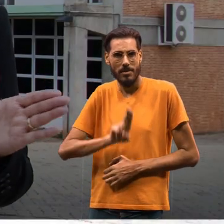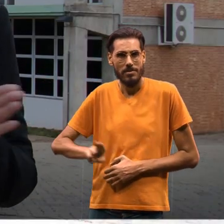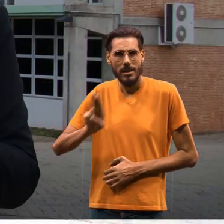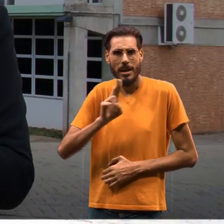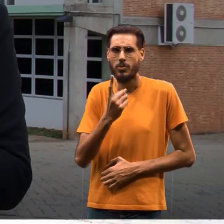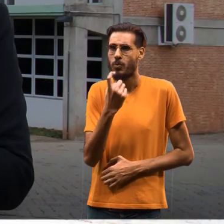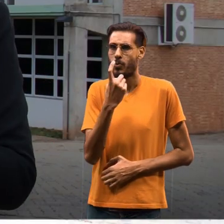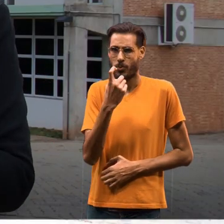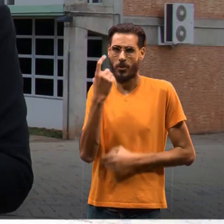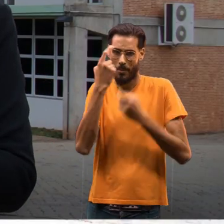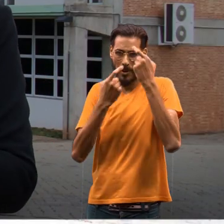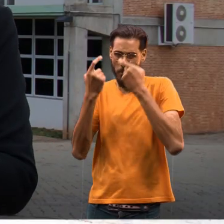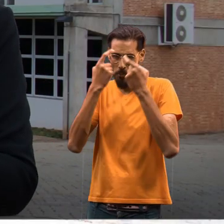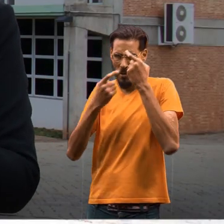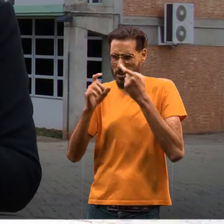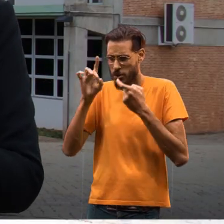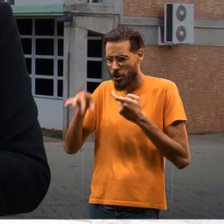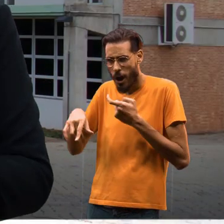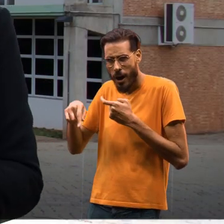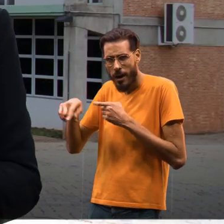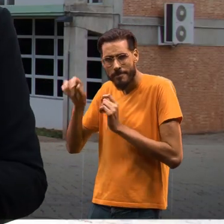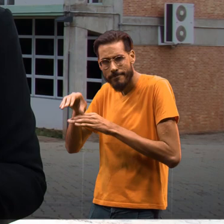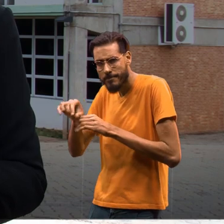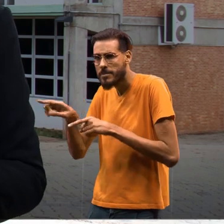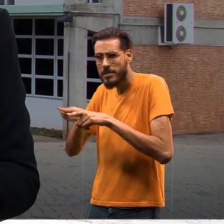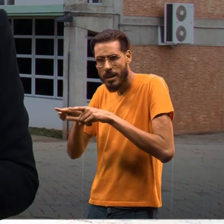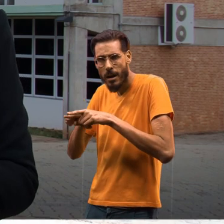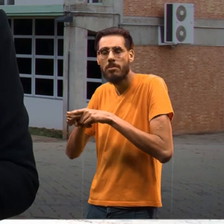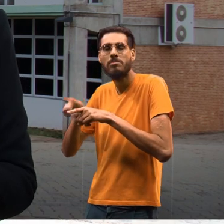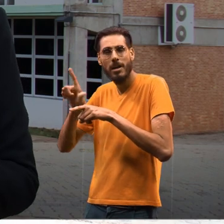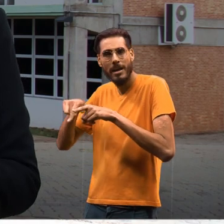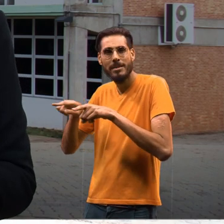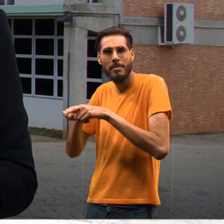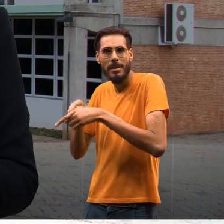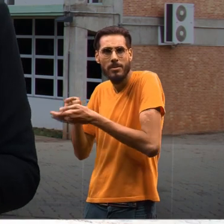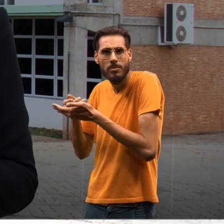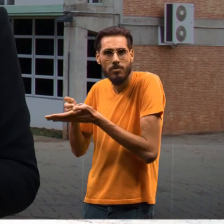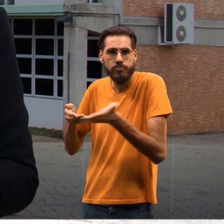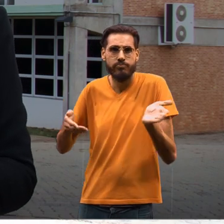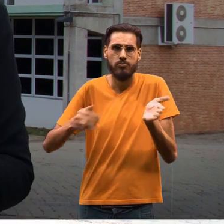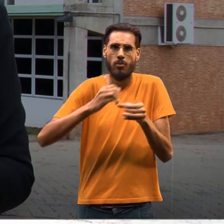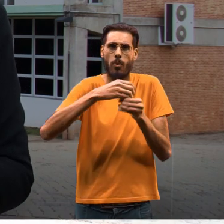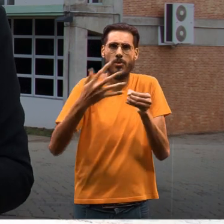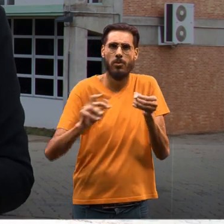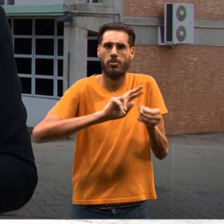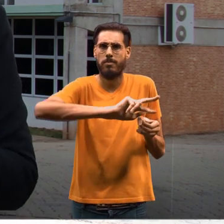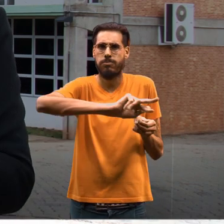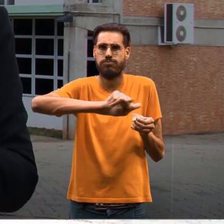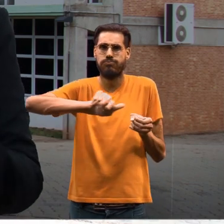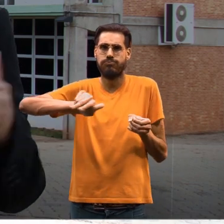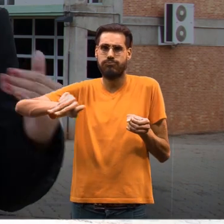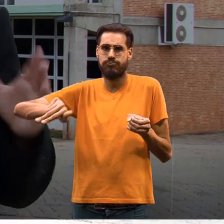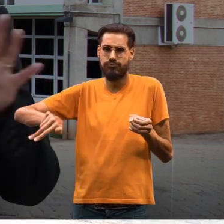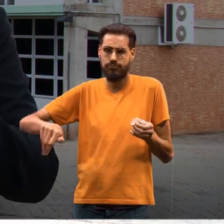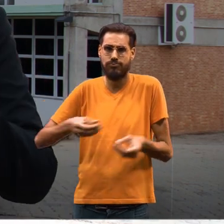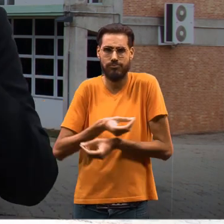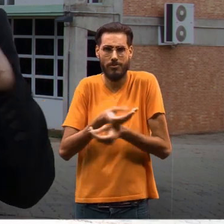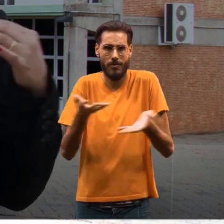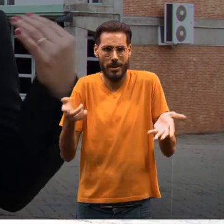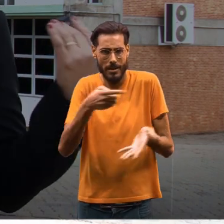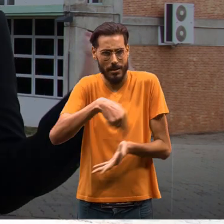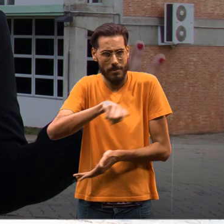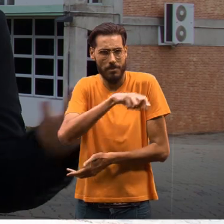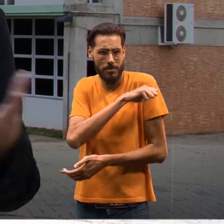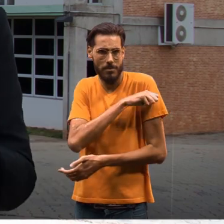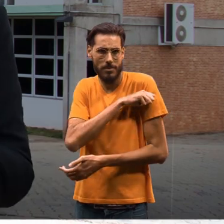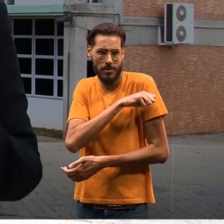faculdade, ter essa preocupação, mesmo que seja um curso de licenciatura em matemática, que é o caso aqui da UFSCar, ela tem essa preocupação de